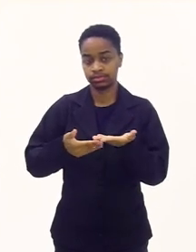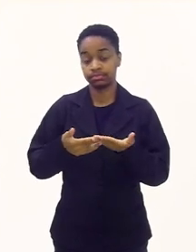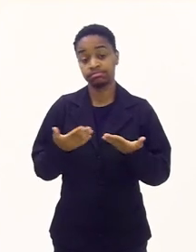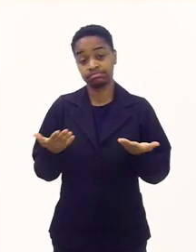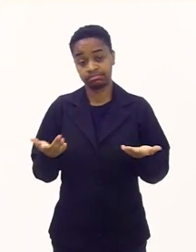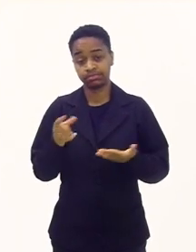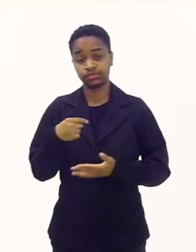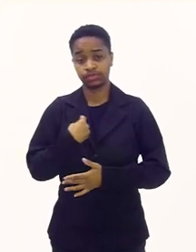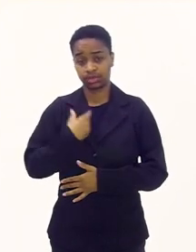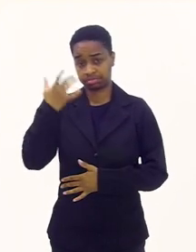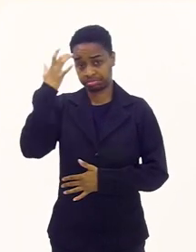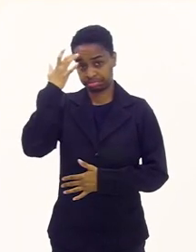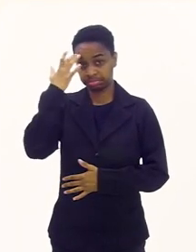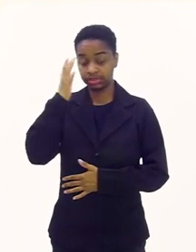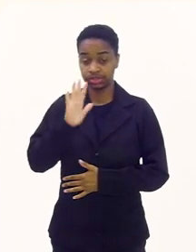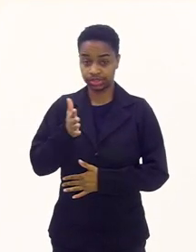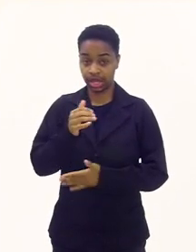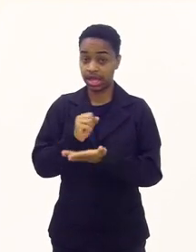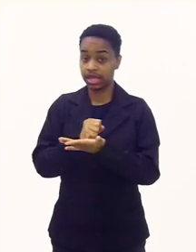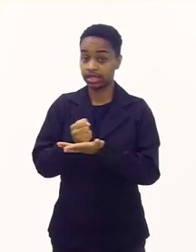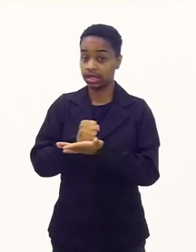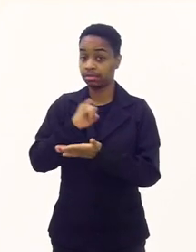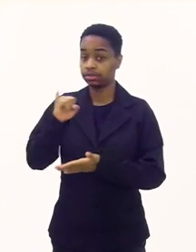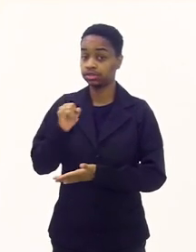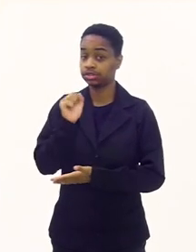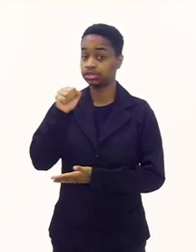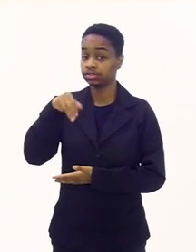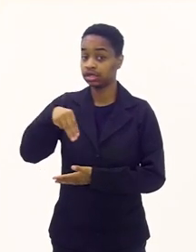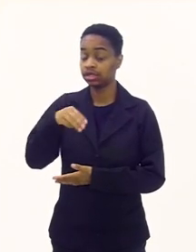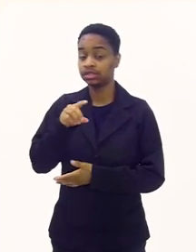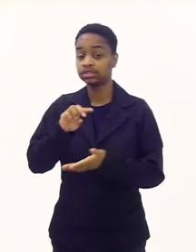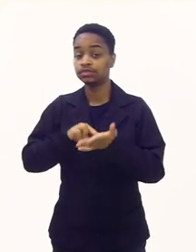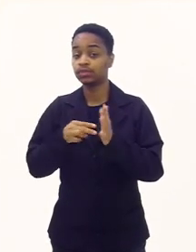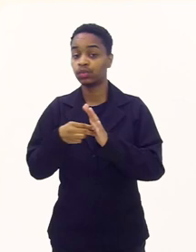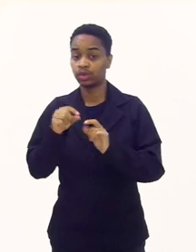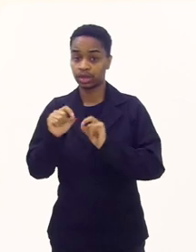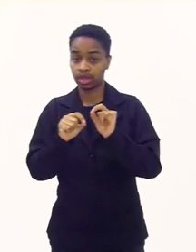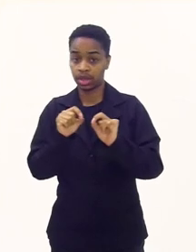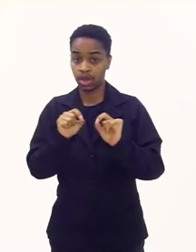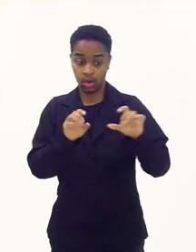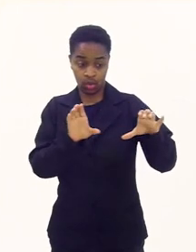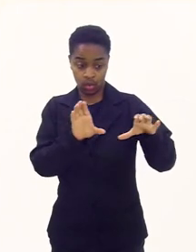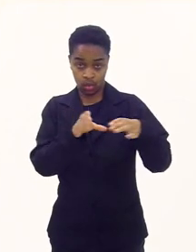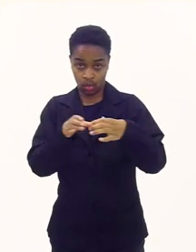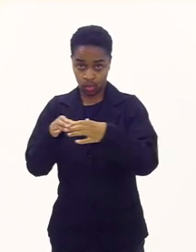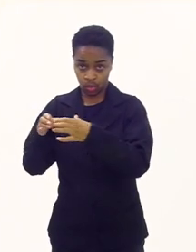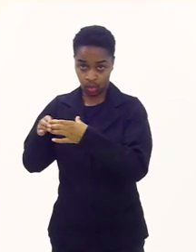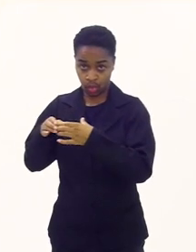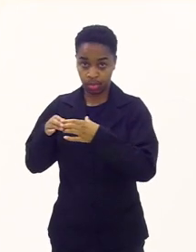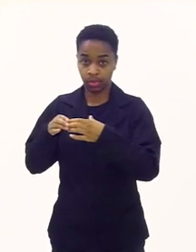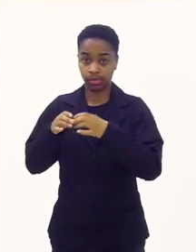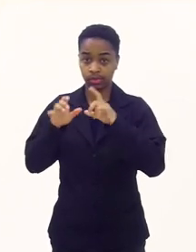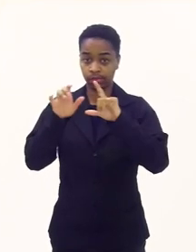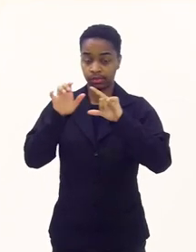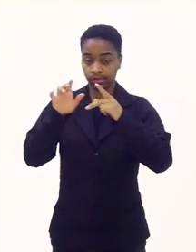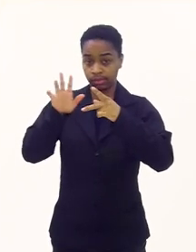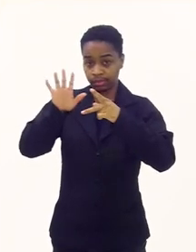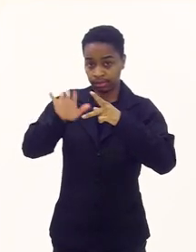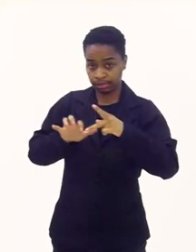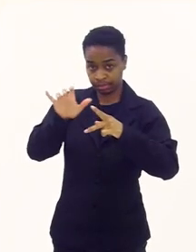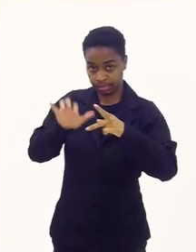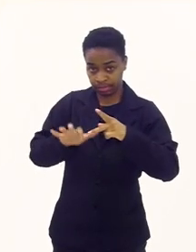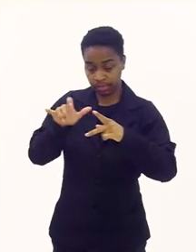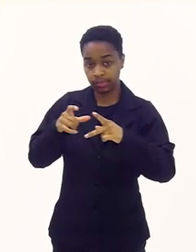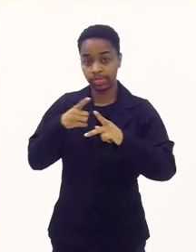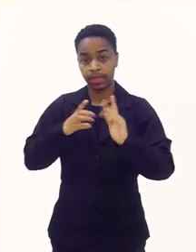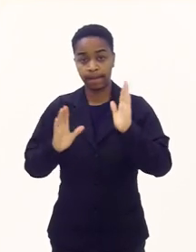Nós já sabemos que o Game Jam é quando você reúne um grupo de desenvolvedores para,